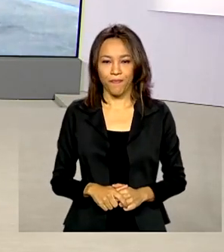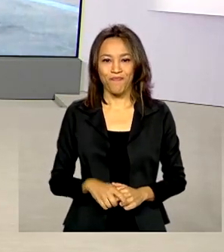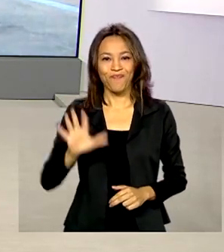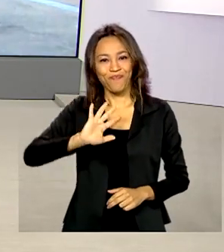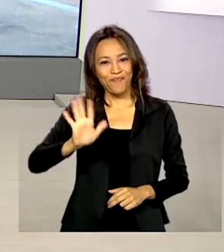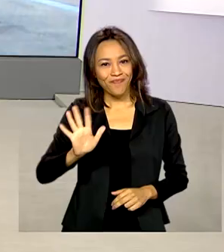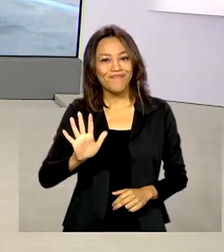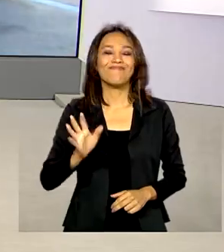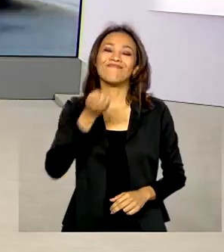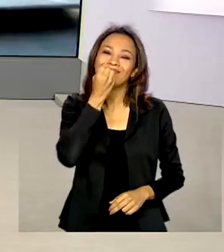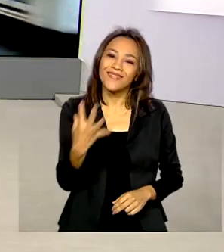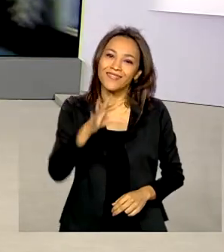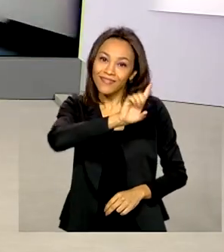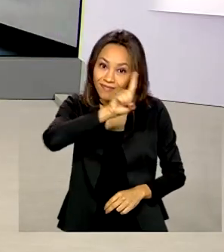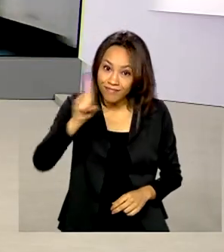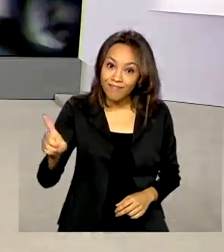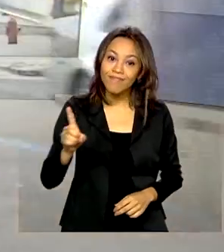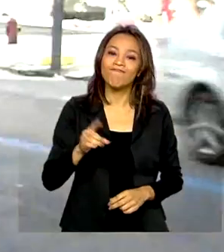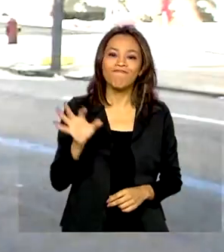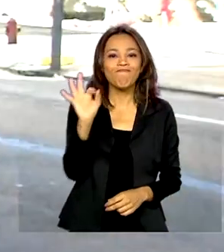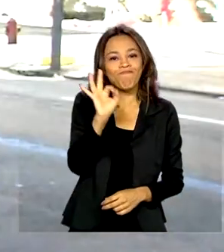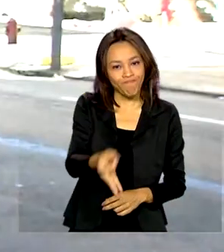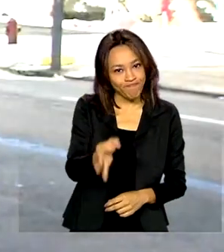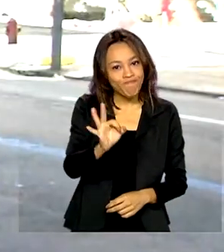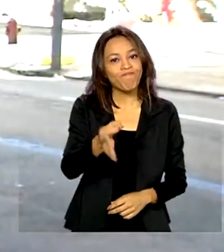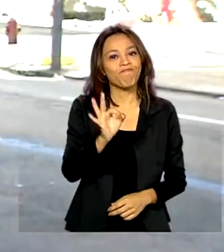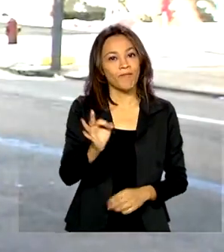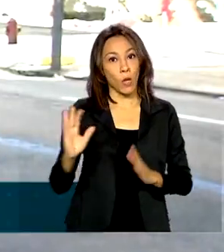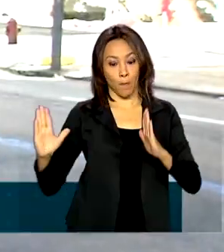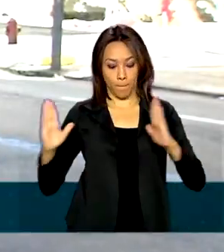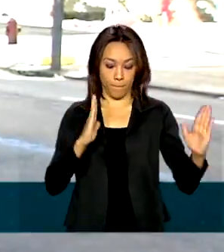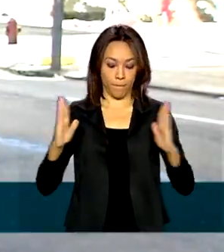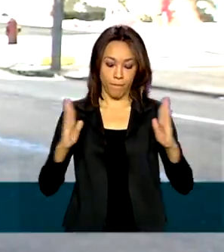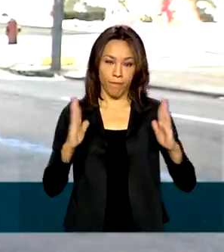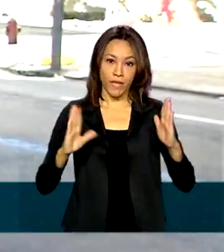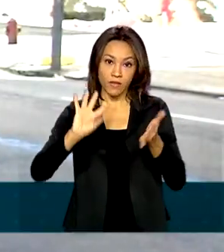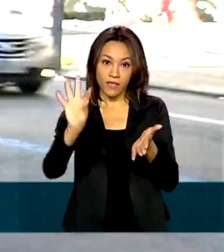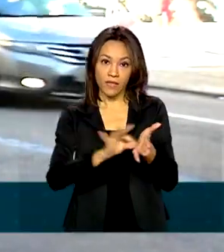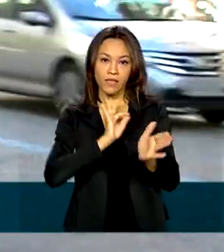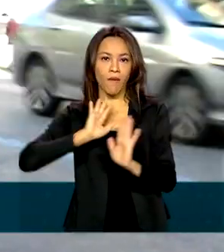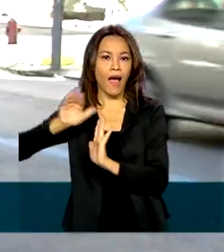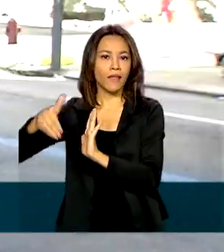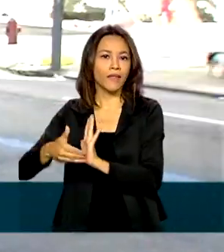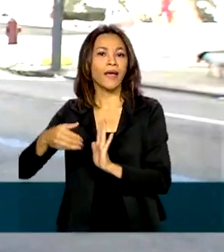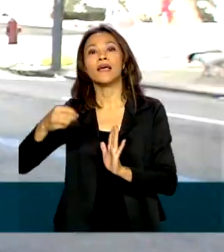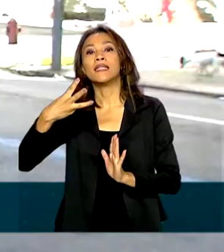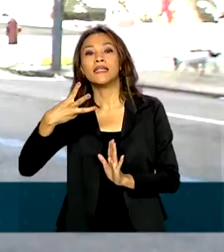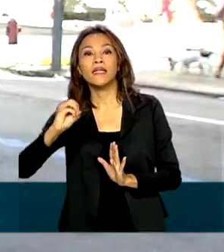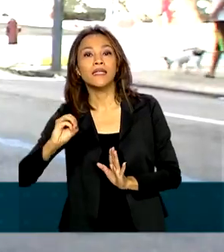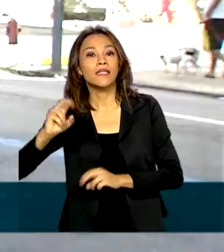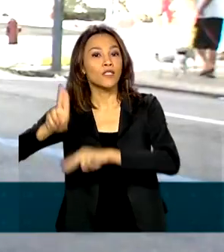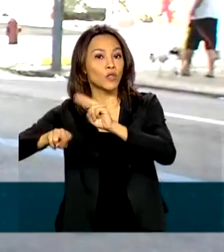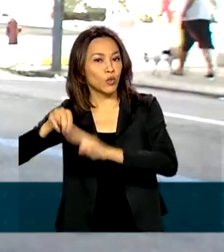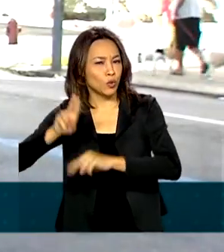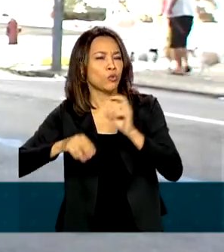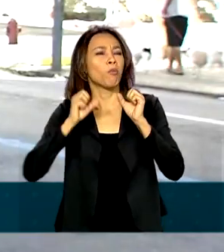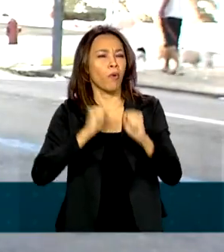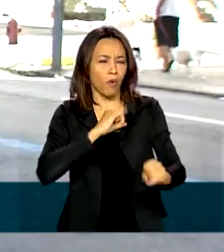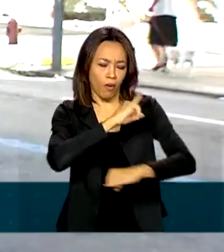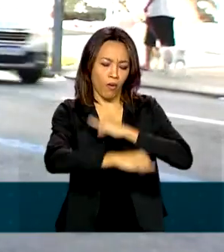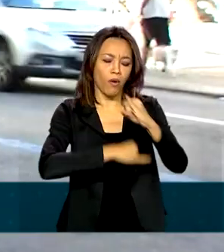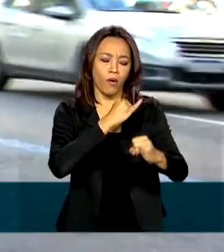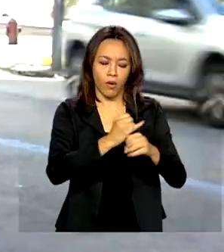Olá, Renata. Bom dia. É isso mesmo. O prazo de inscrição vai ser até 30 de junho, pode ser feito online ou